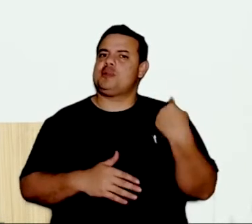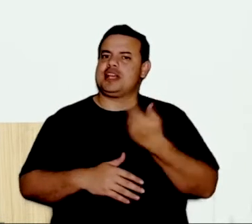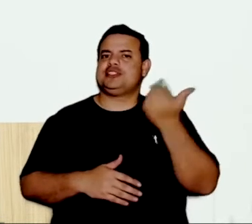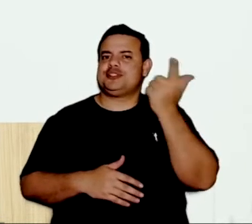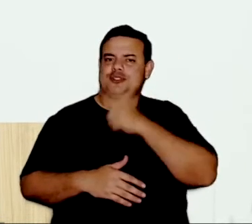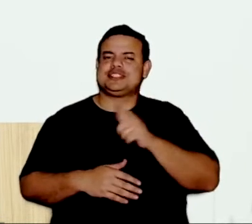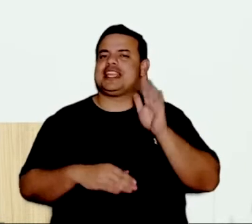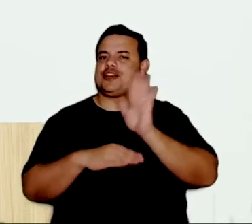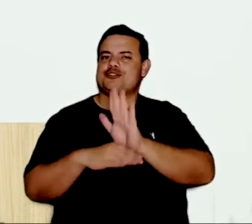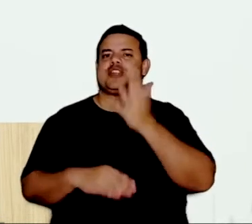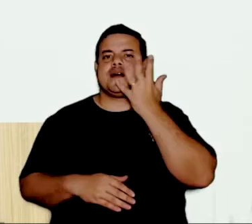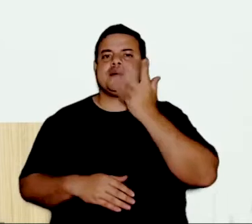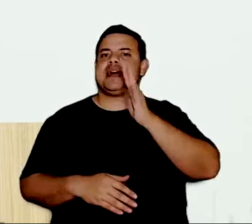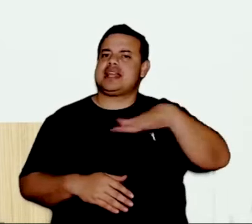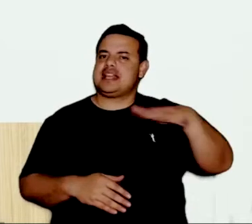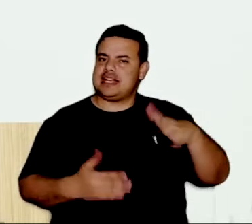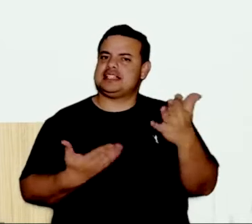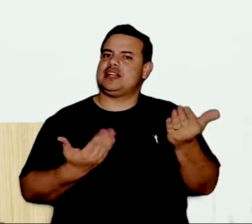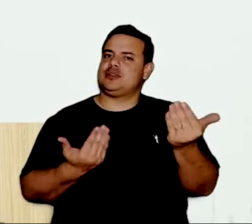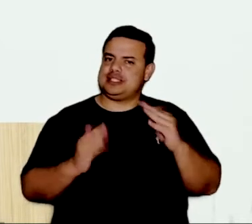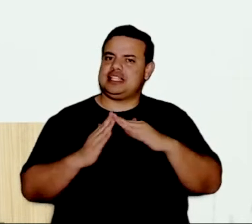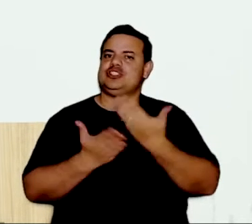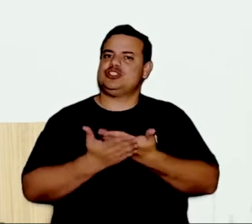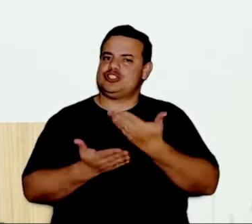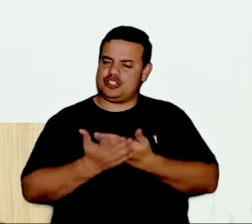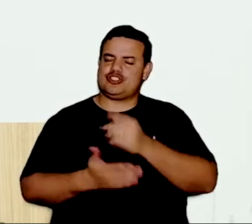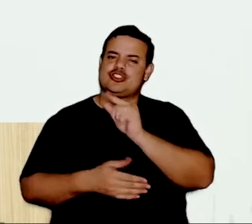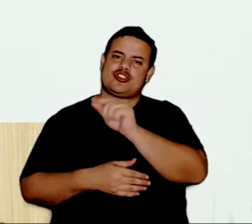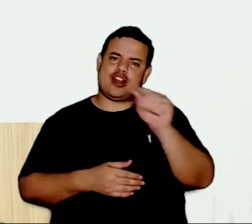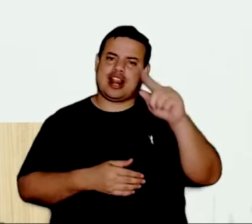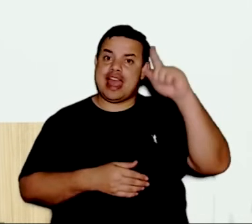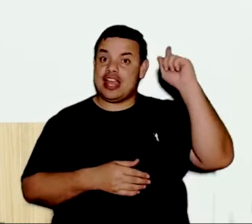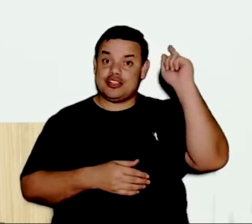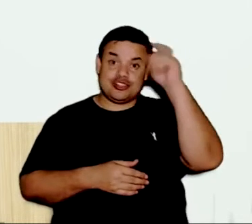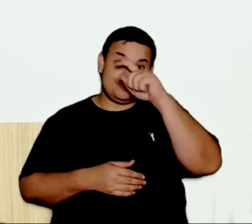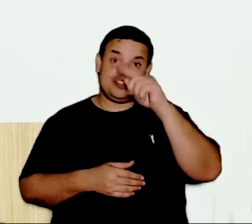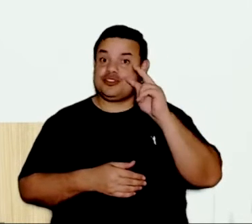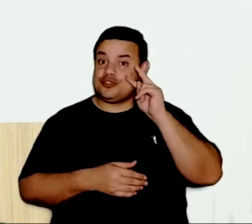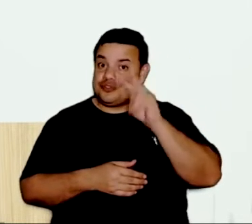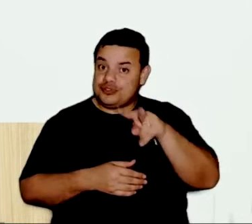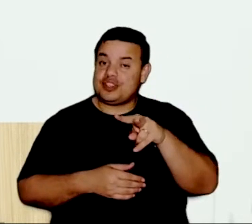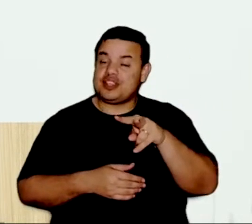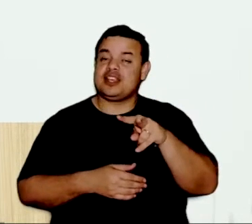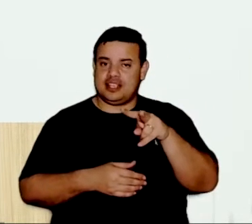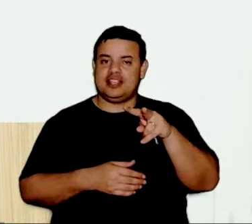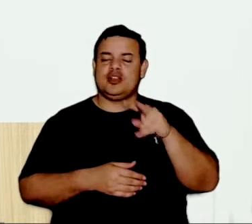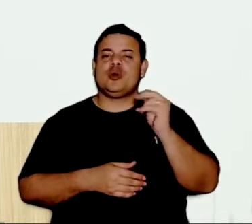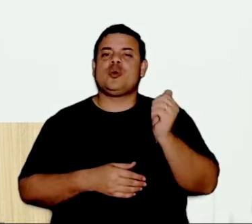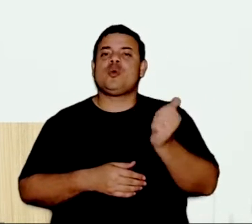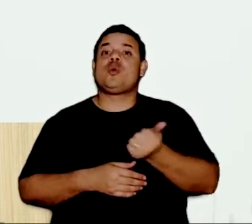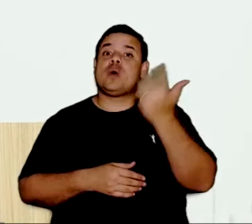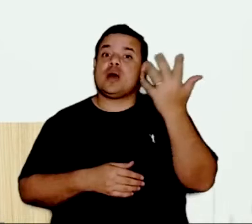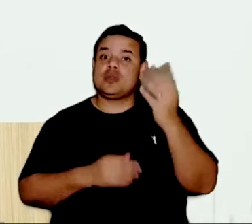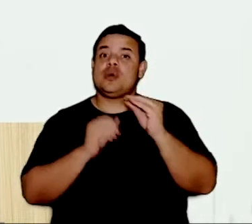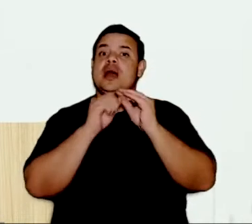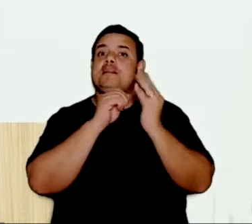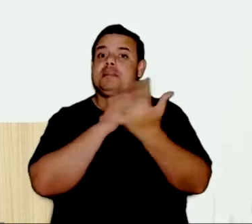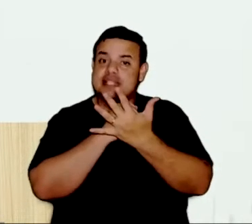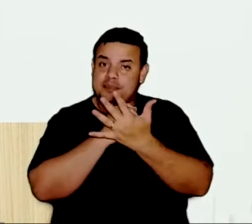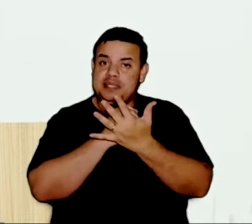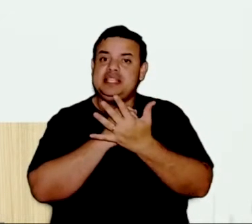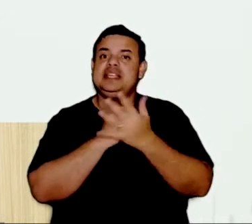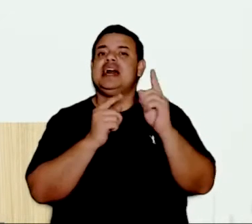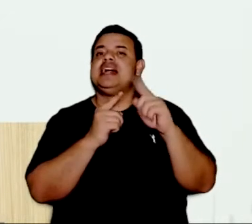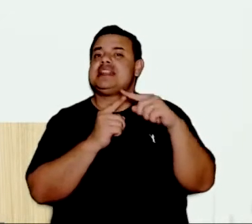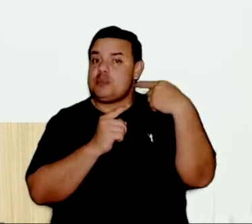adolescentes das escolas. É bem difícil a gente ver o quanto que, não só a pandemia, não só depois da pandemia, mas principalmente